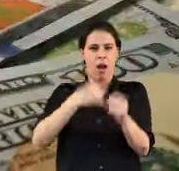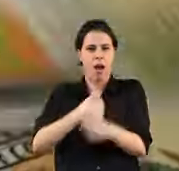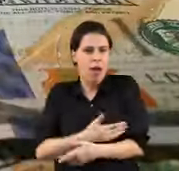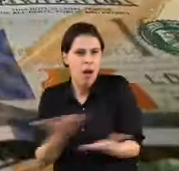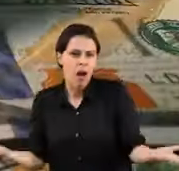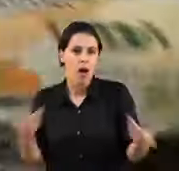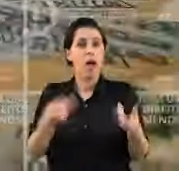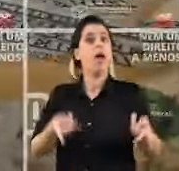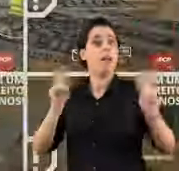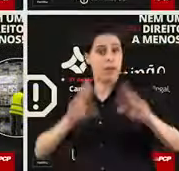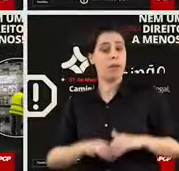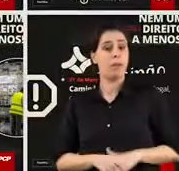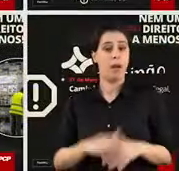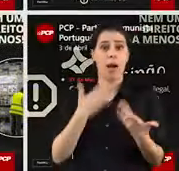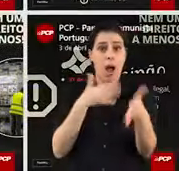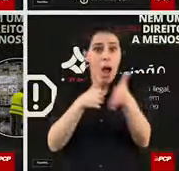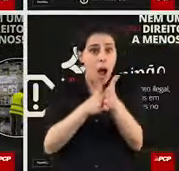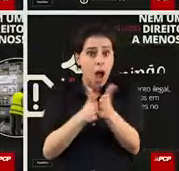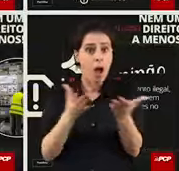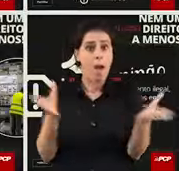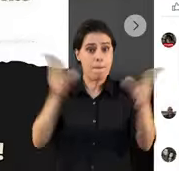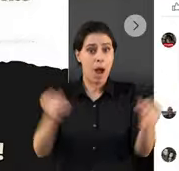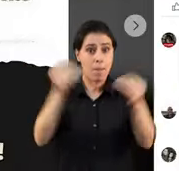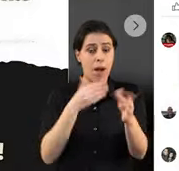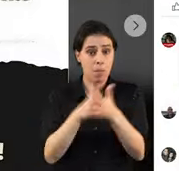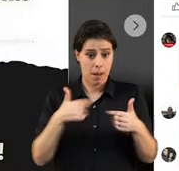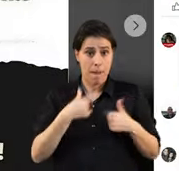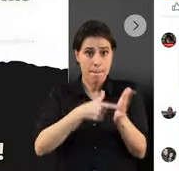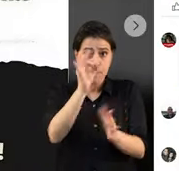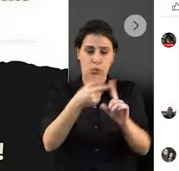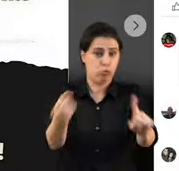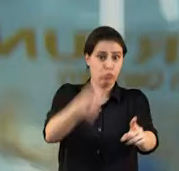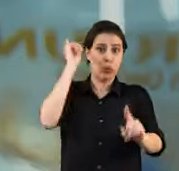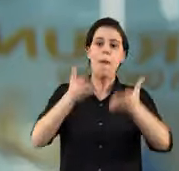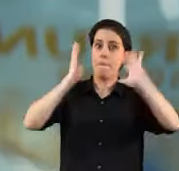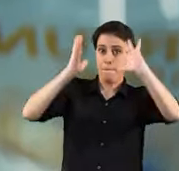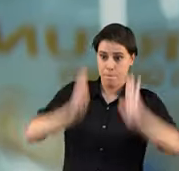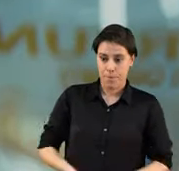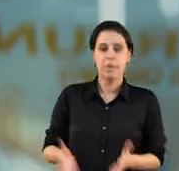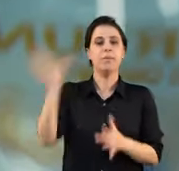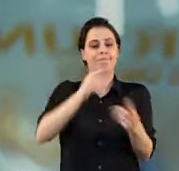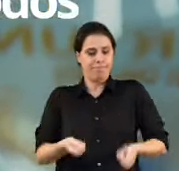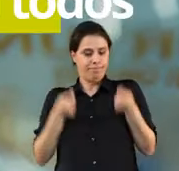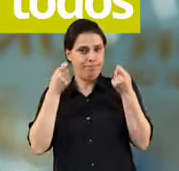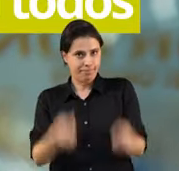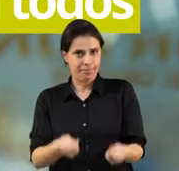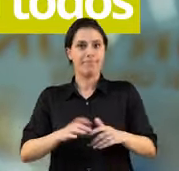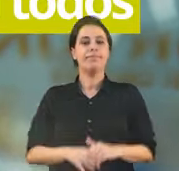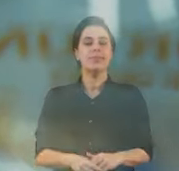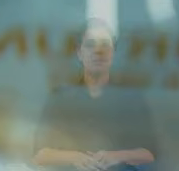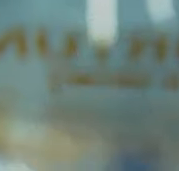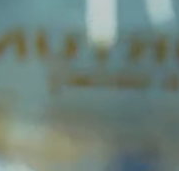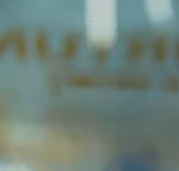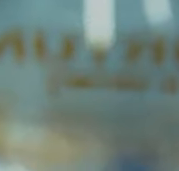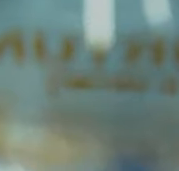condições de trabalho e liberdades. Não é de aproveitamentos para a mais exploração que precisamos. O que se impõe é mais investimento na saúde pública. Mais